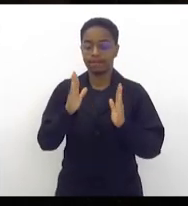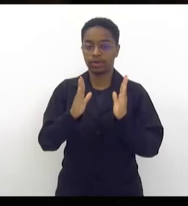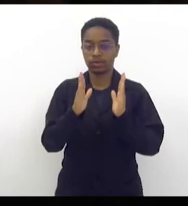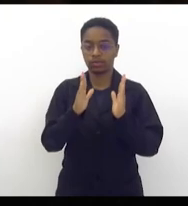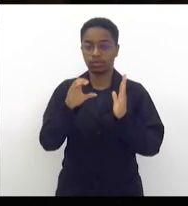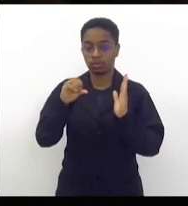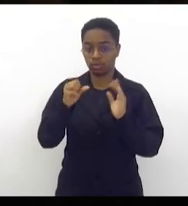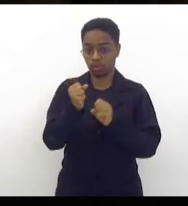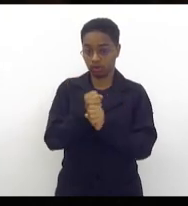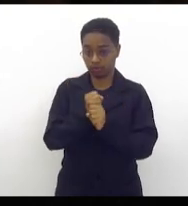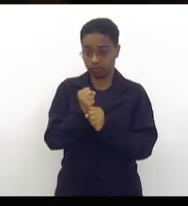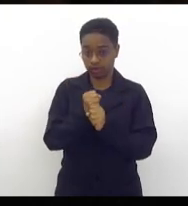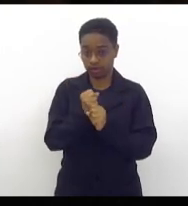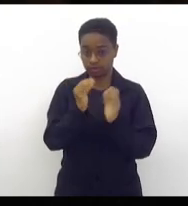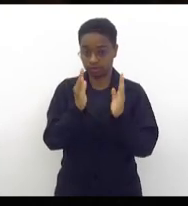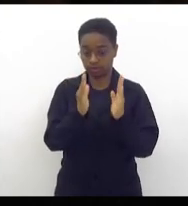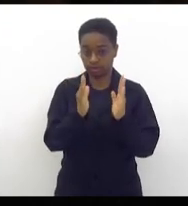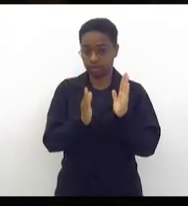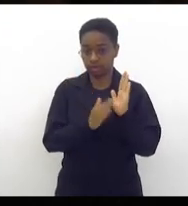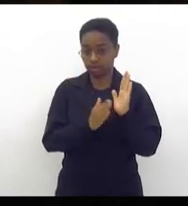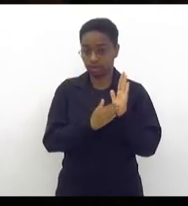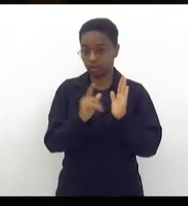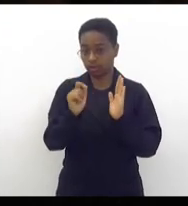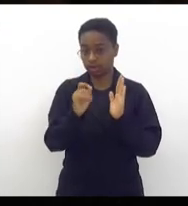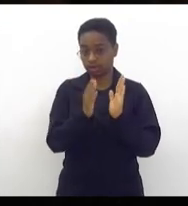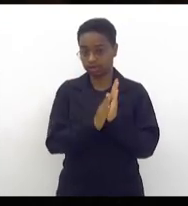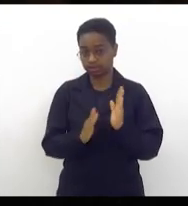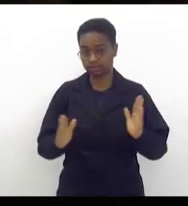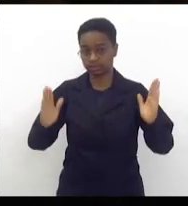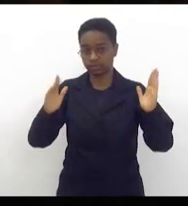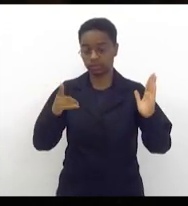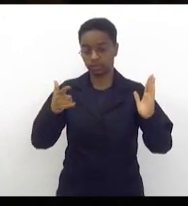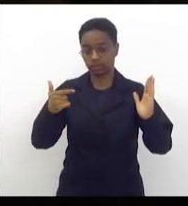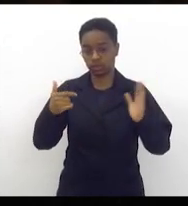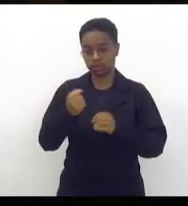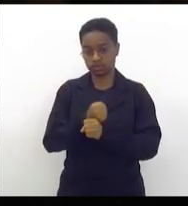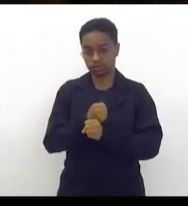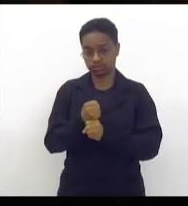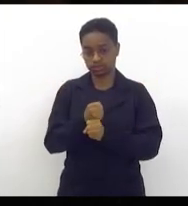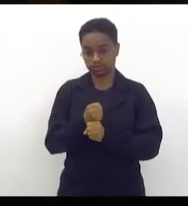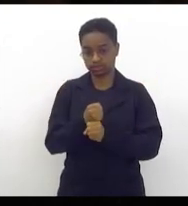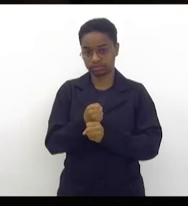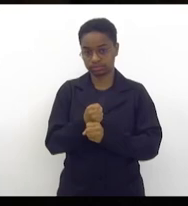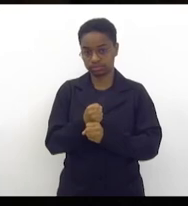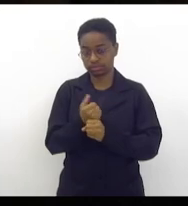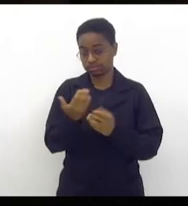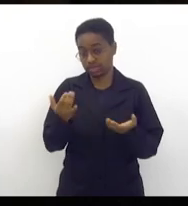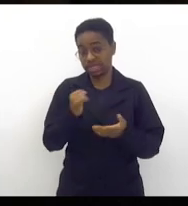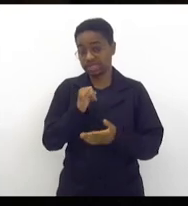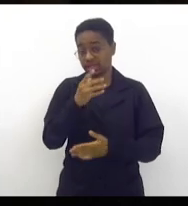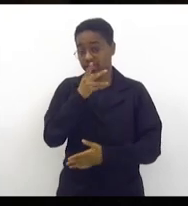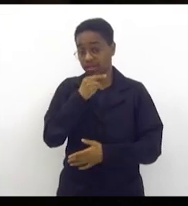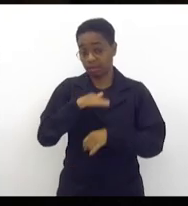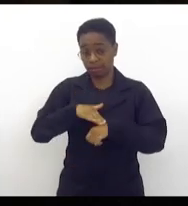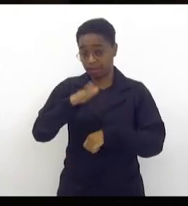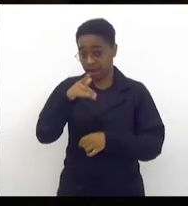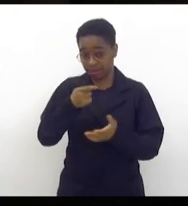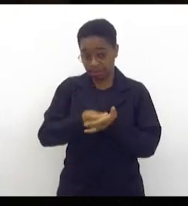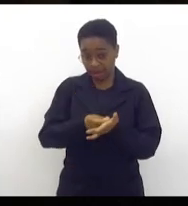anos e ia propor a dilatar esse prazo para doze anos. Quanto mais tempo for,